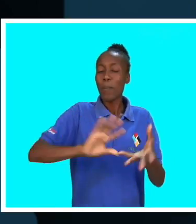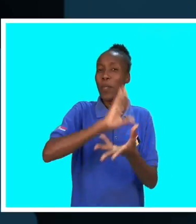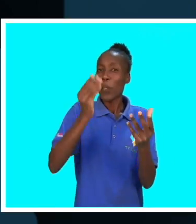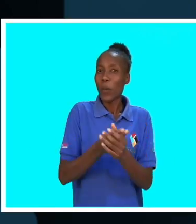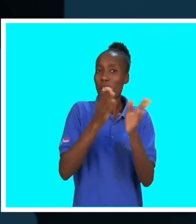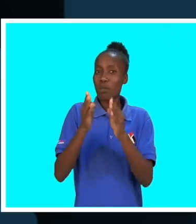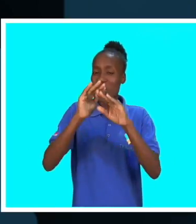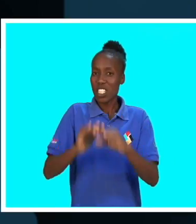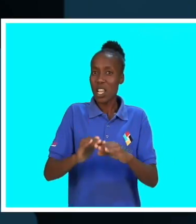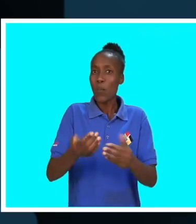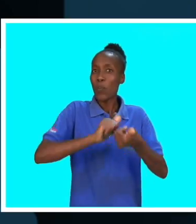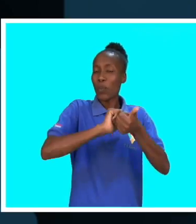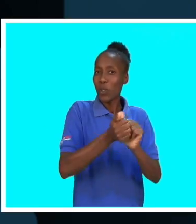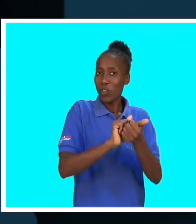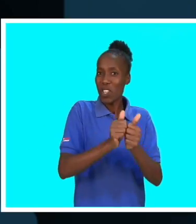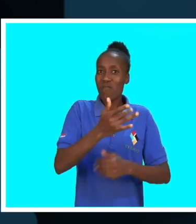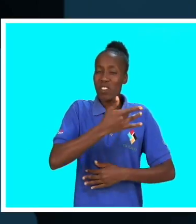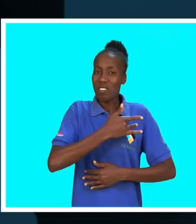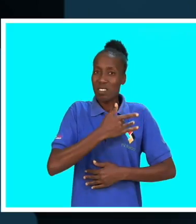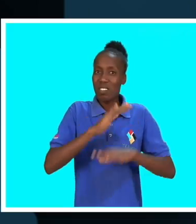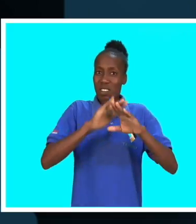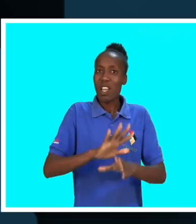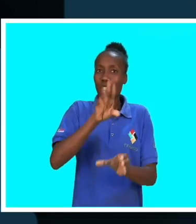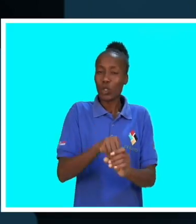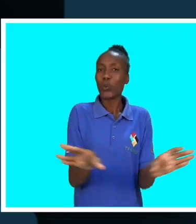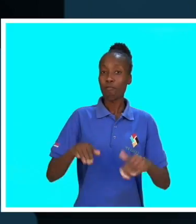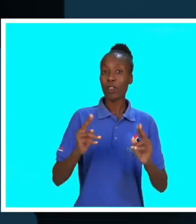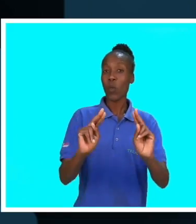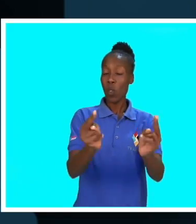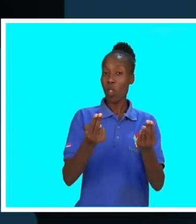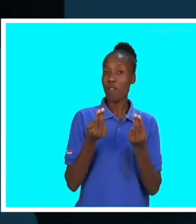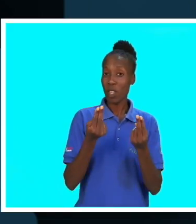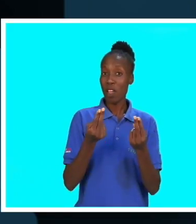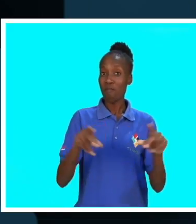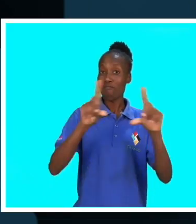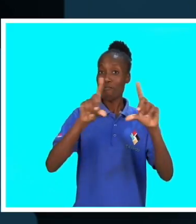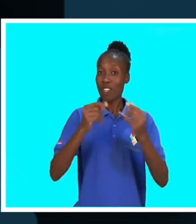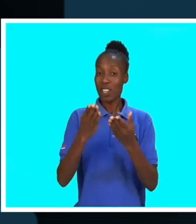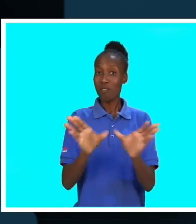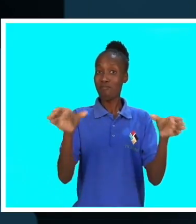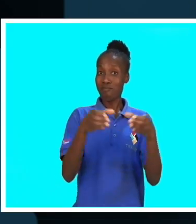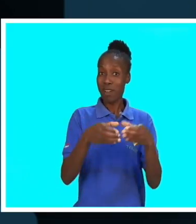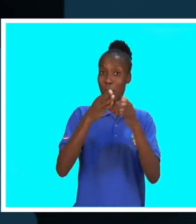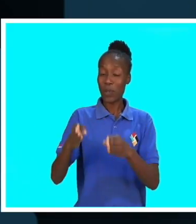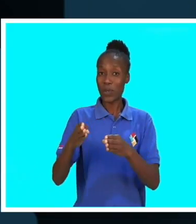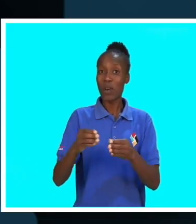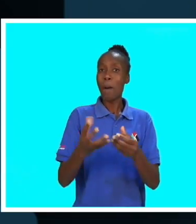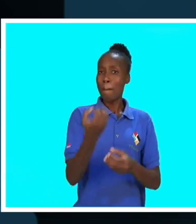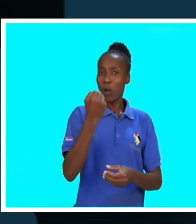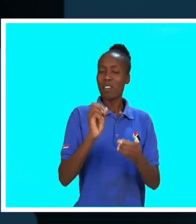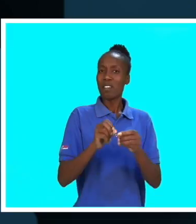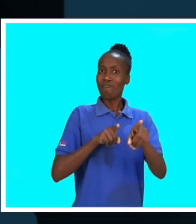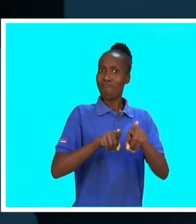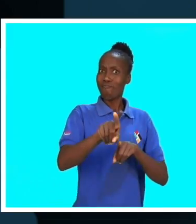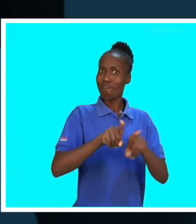desportistas sintam-se parte deste movimento. A novidade desta gala é que os vencedores vão concorrer